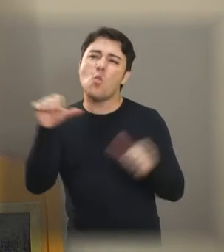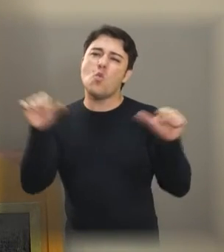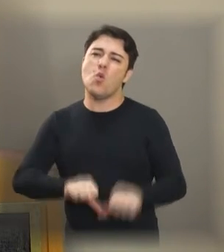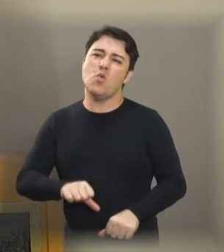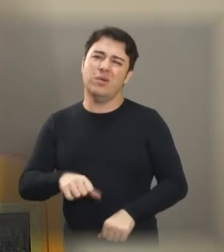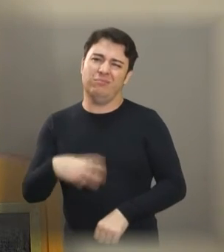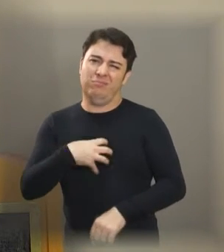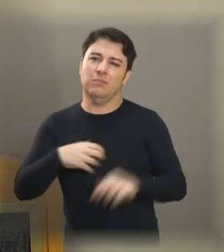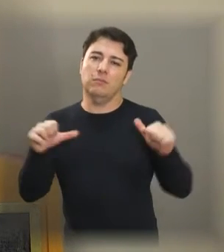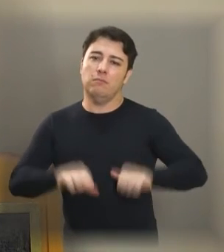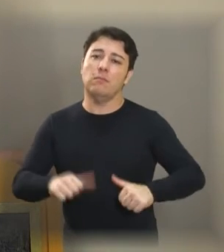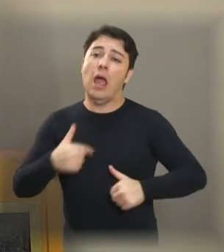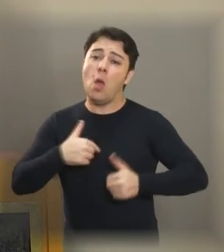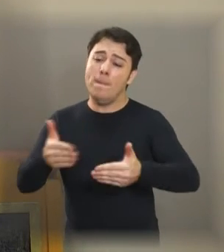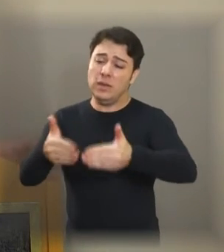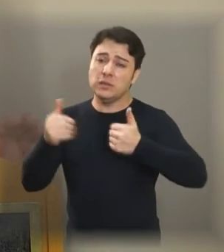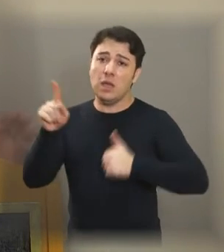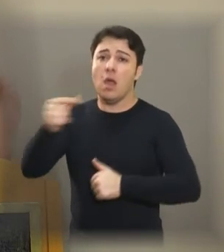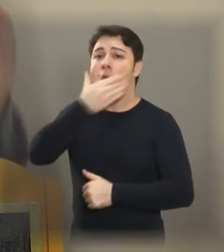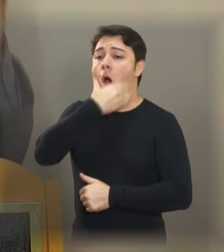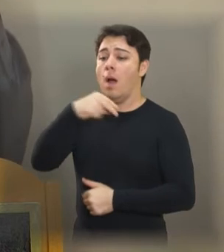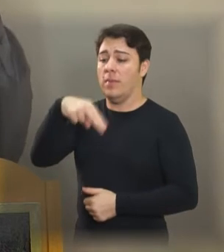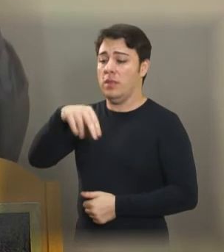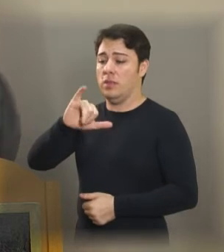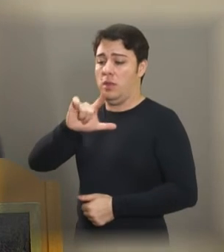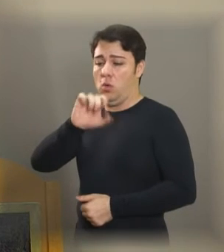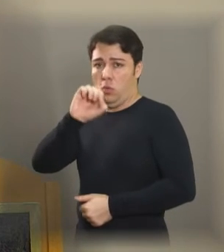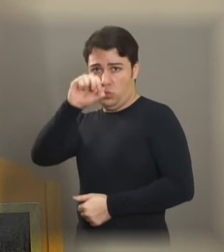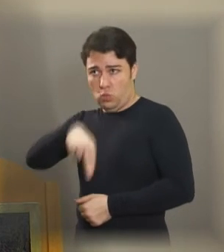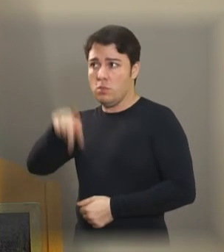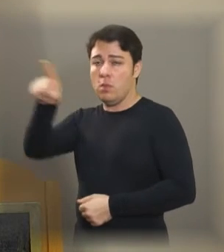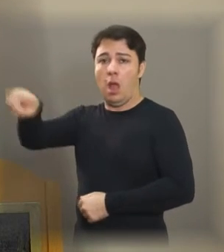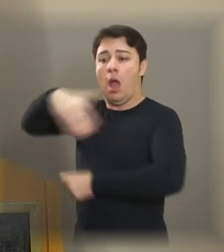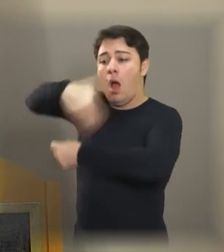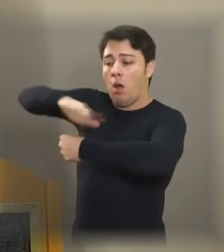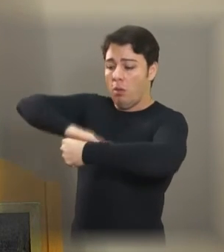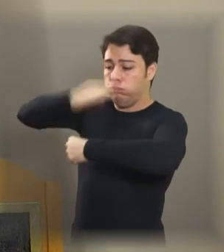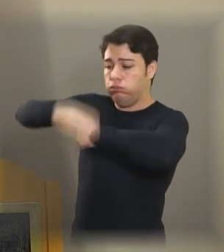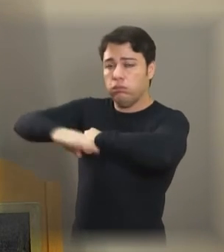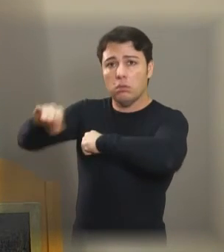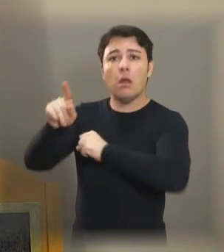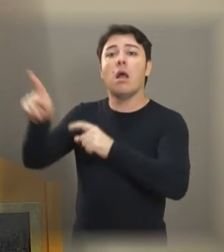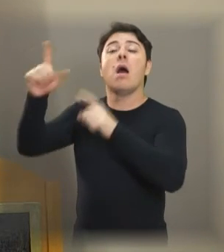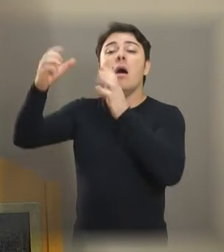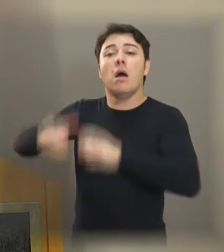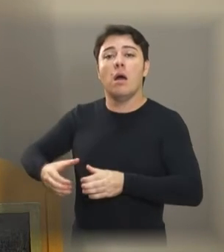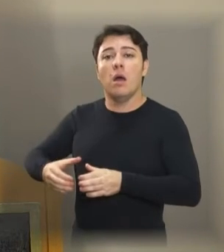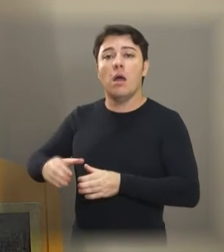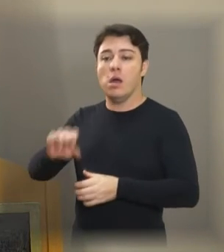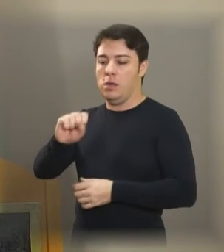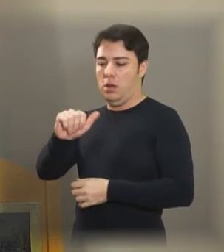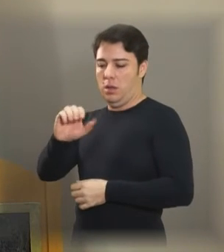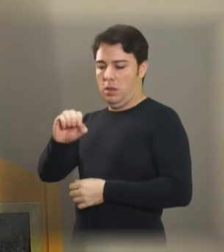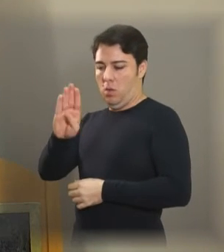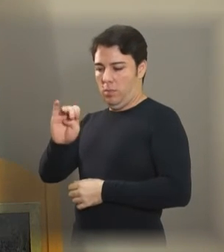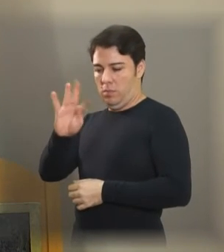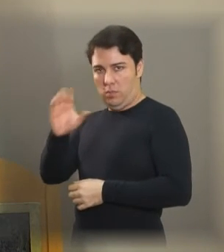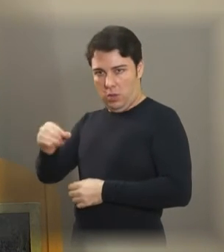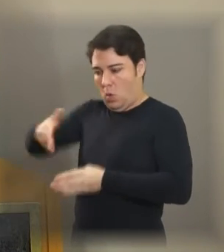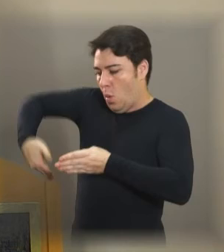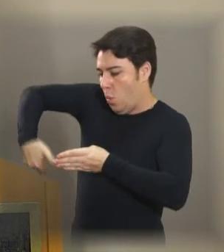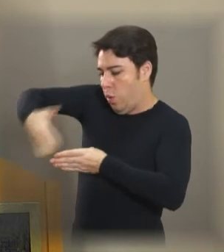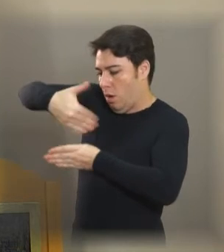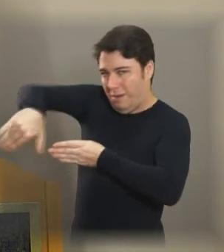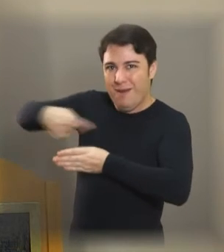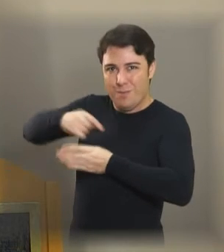Então, queria pedir novamente, seu Nilson Carneiro, aquela lombada lá no... na José Barbante Neto com a